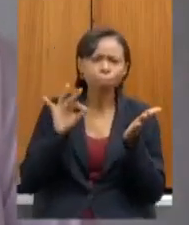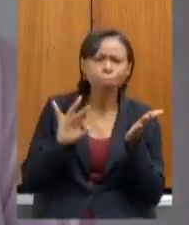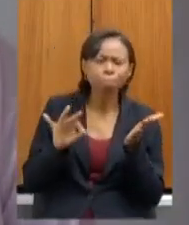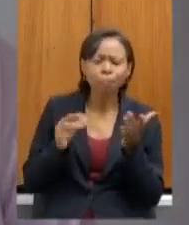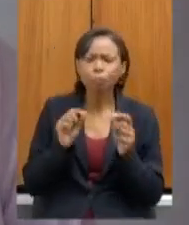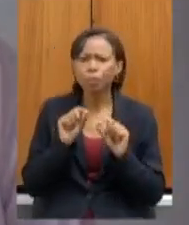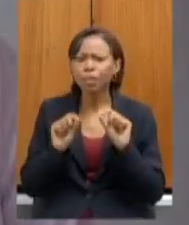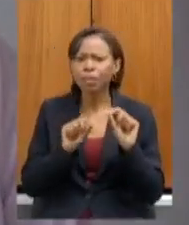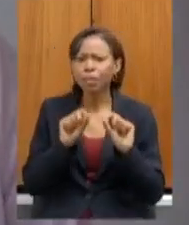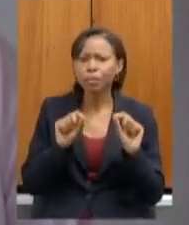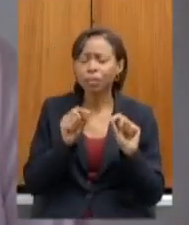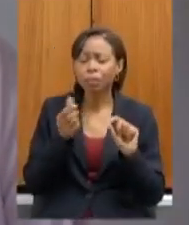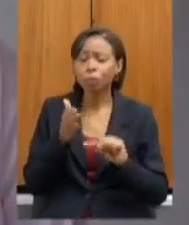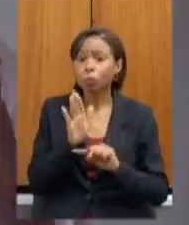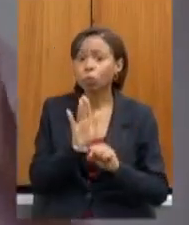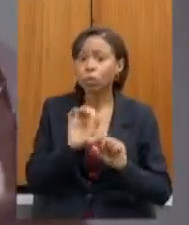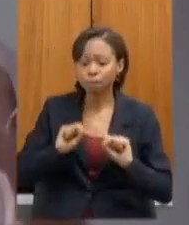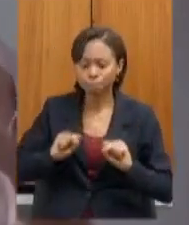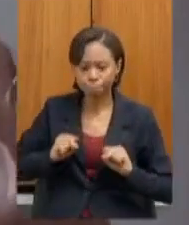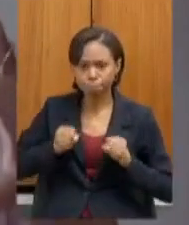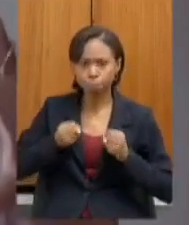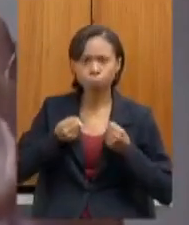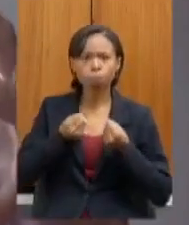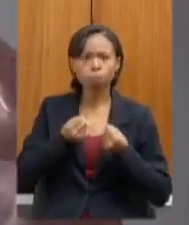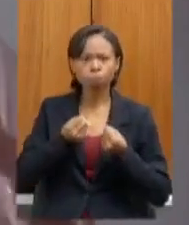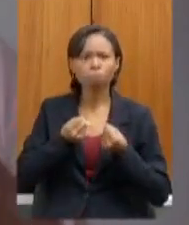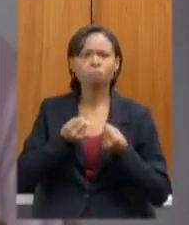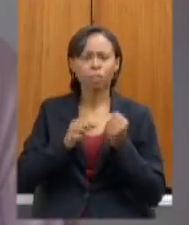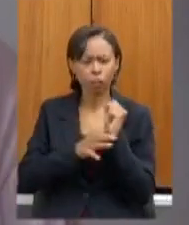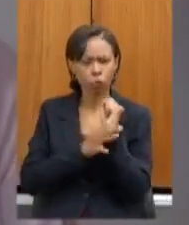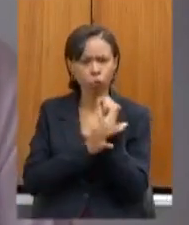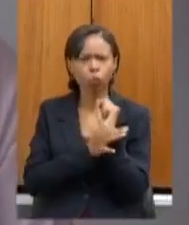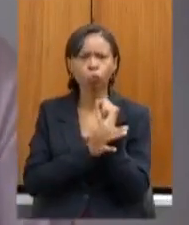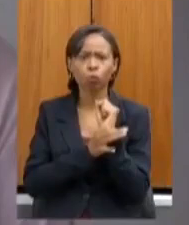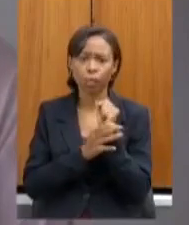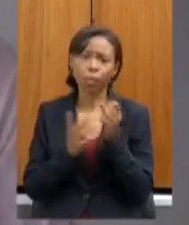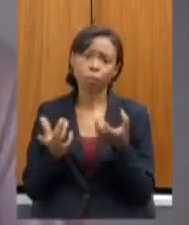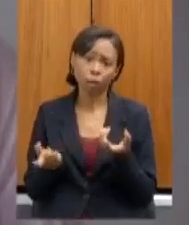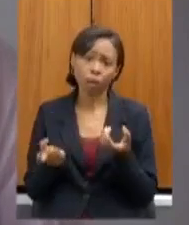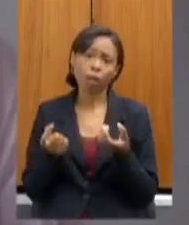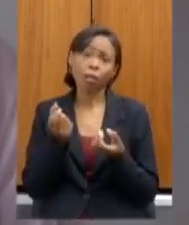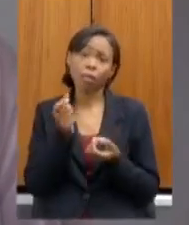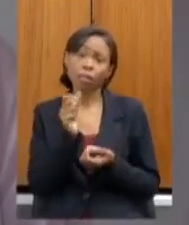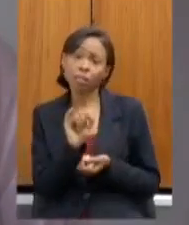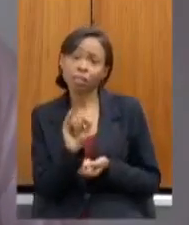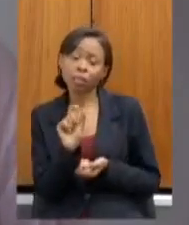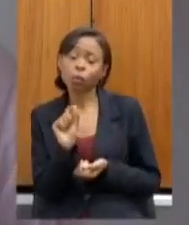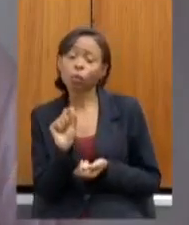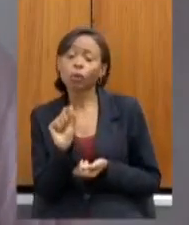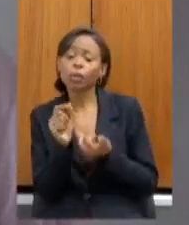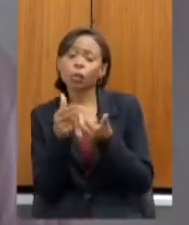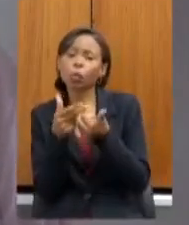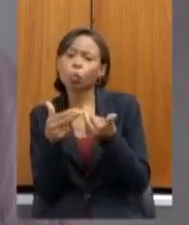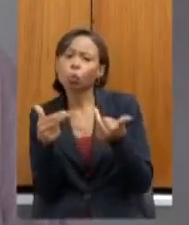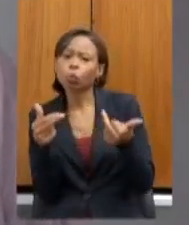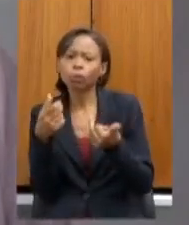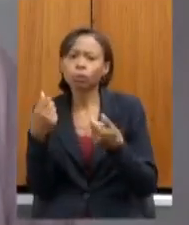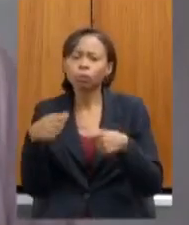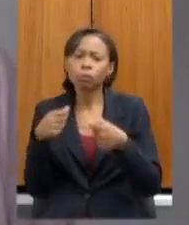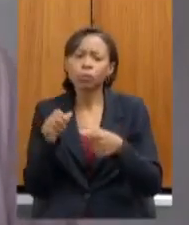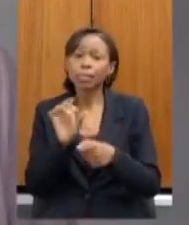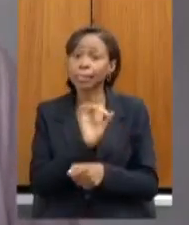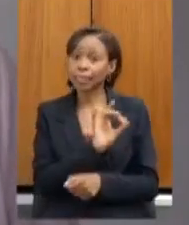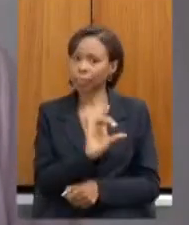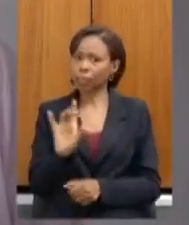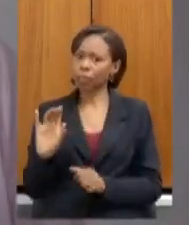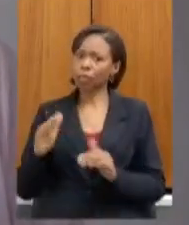segurança de viabilização do que precisa cada uma das escolas estaduais para